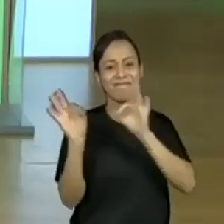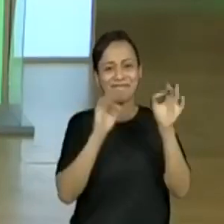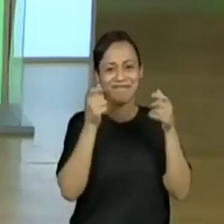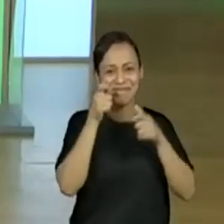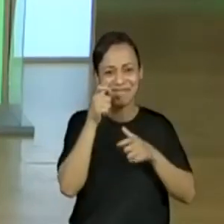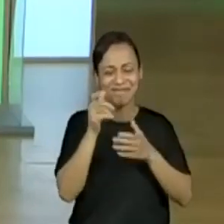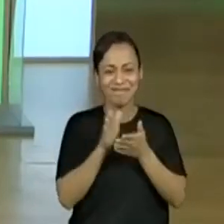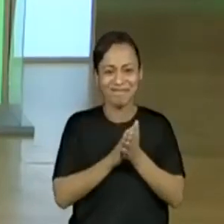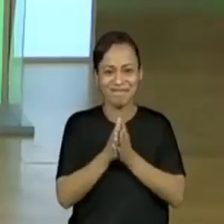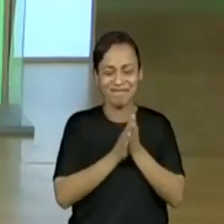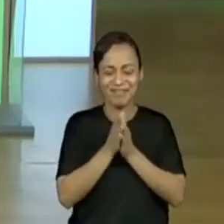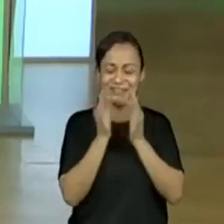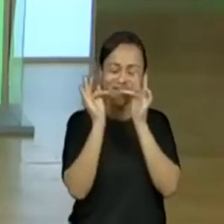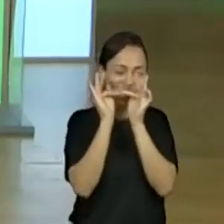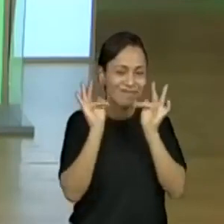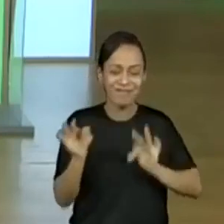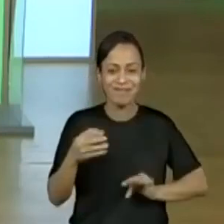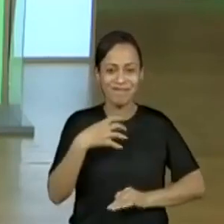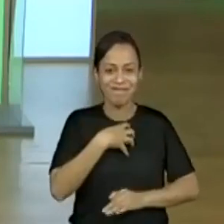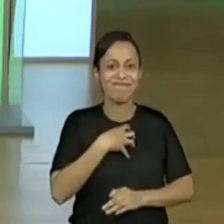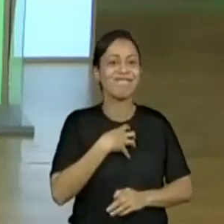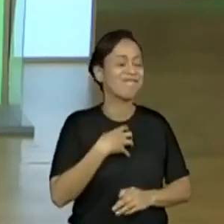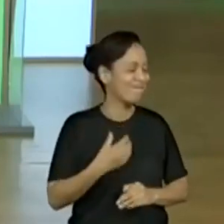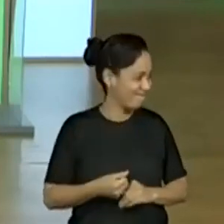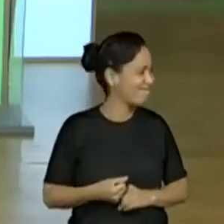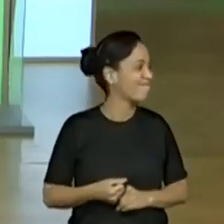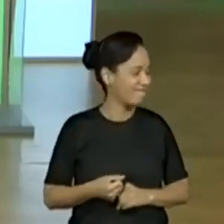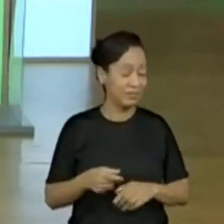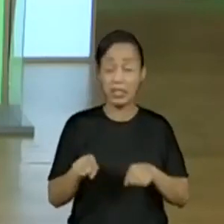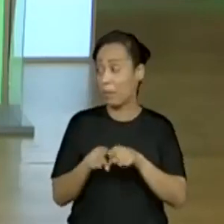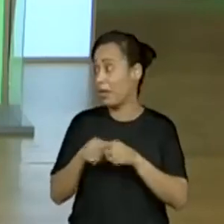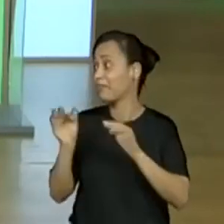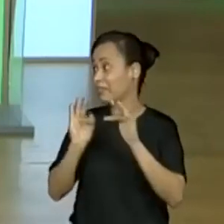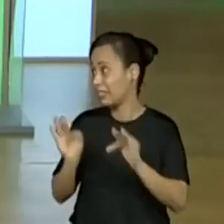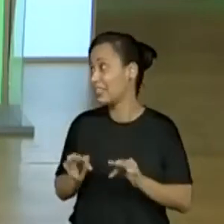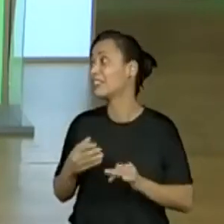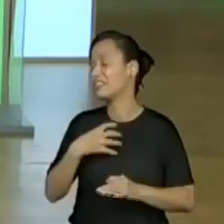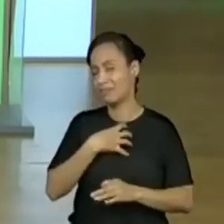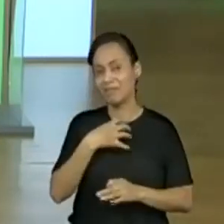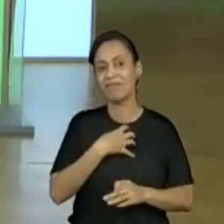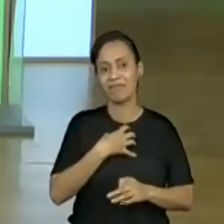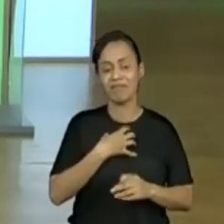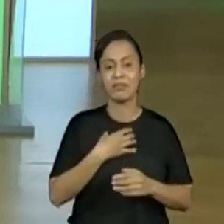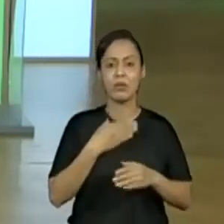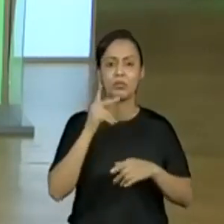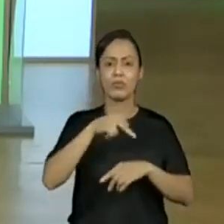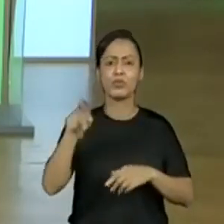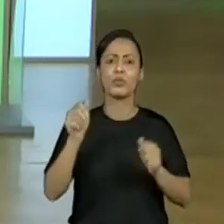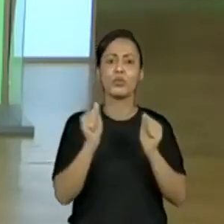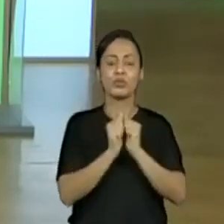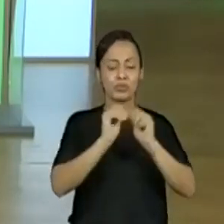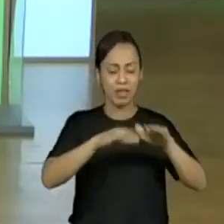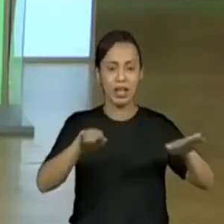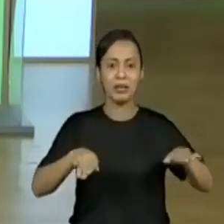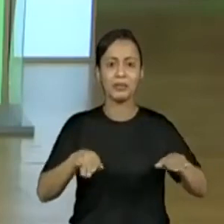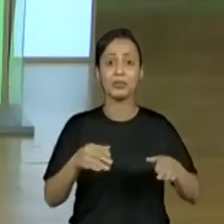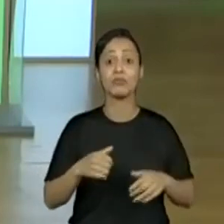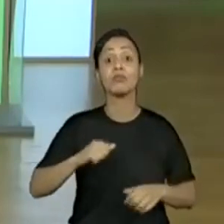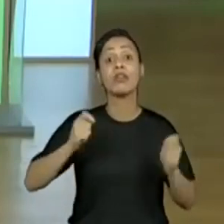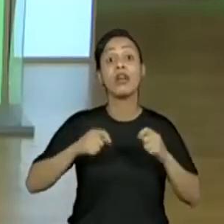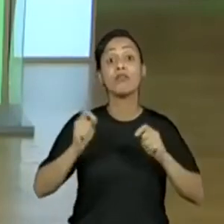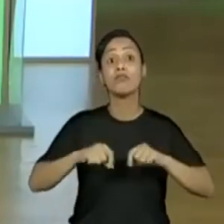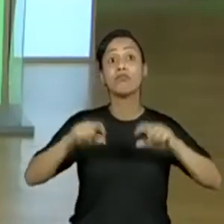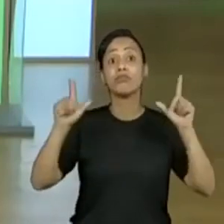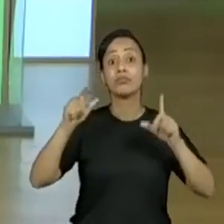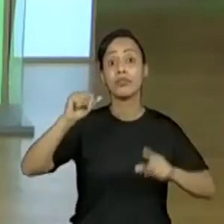sabem. Ficamos muito felizes aí porque os alunos participaram, os professores também conosco, e nós já queremos deixar aí o nosso formulário, não é,